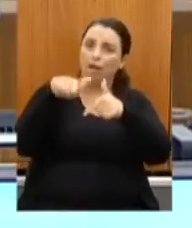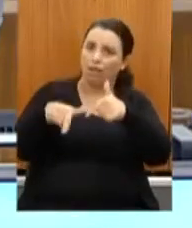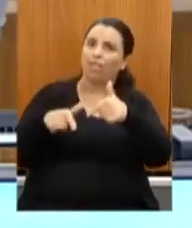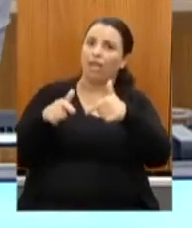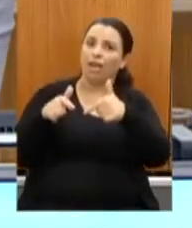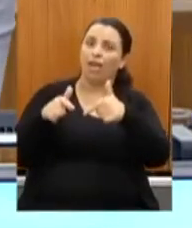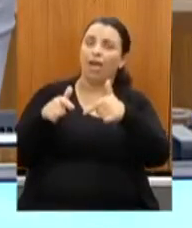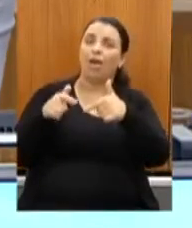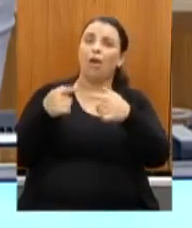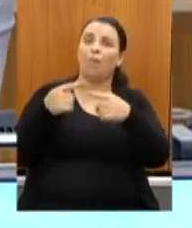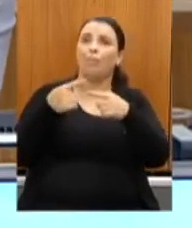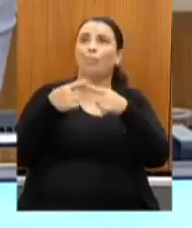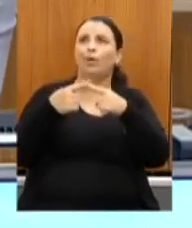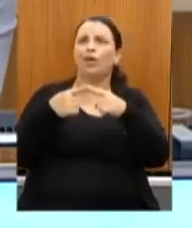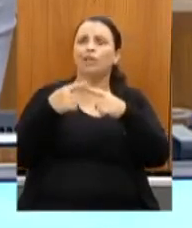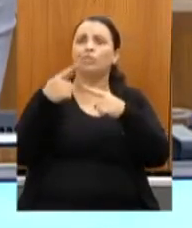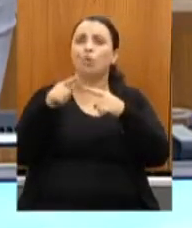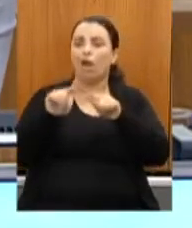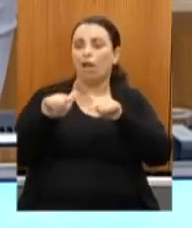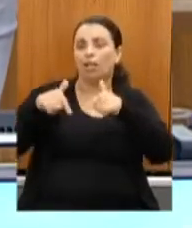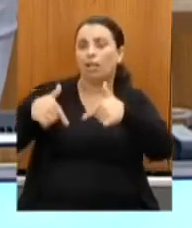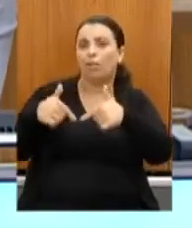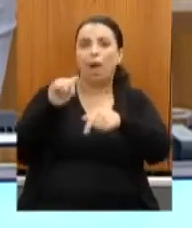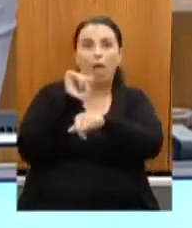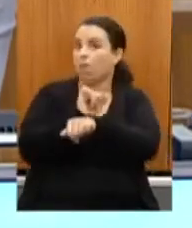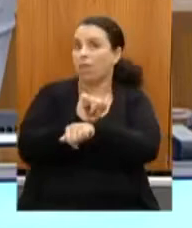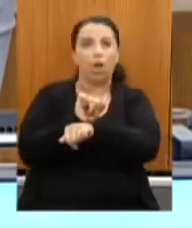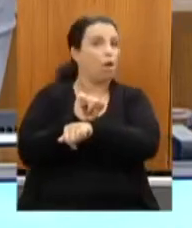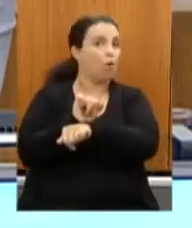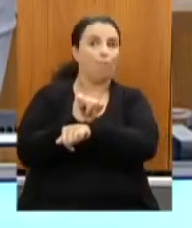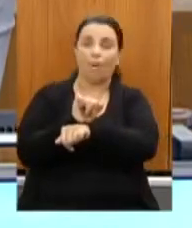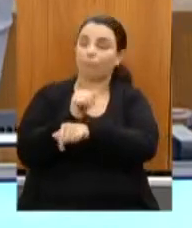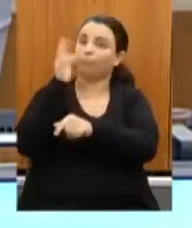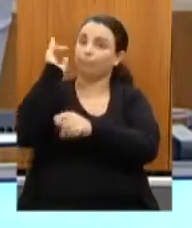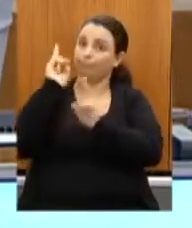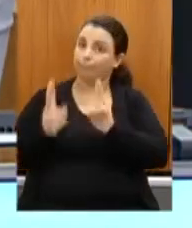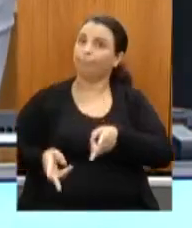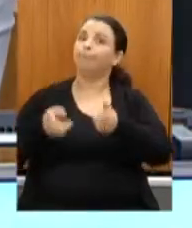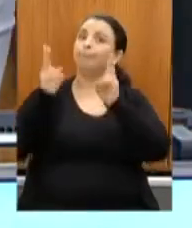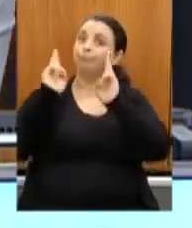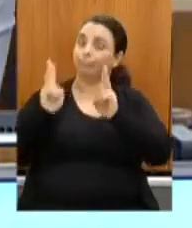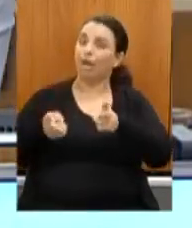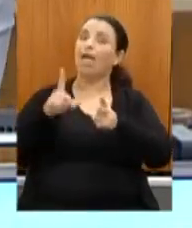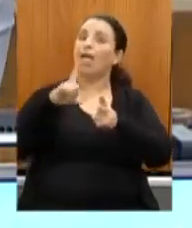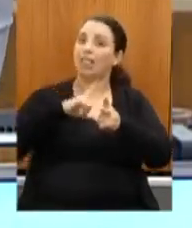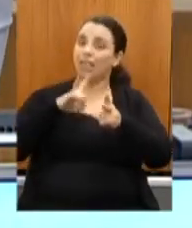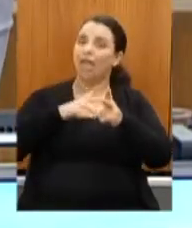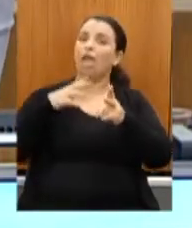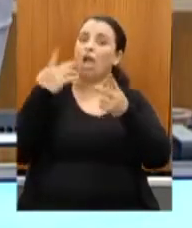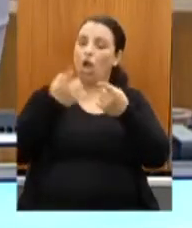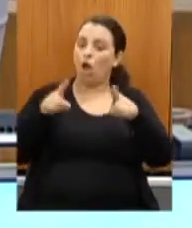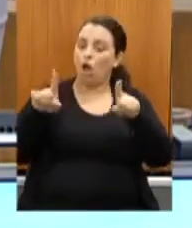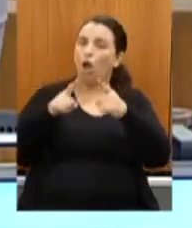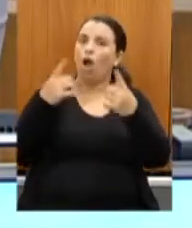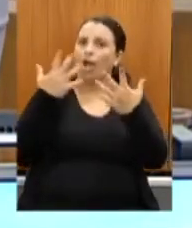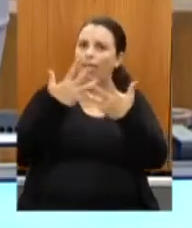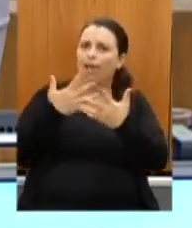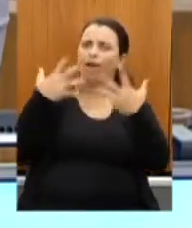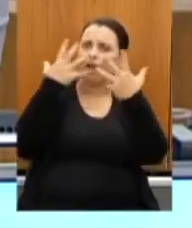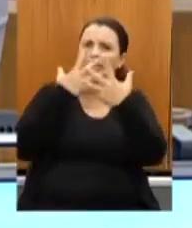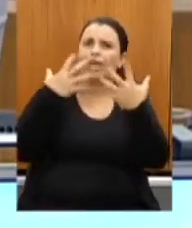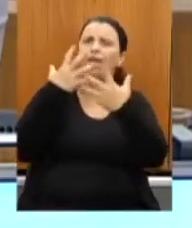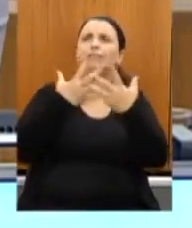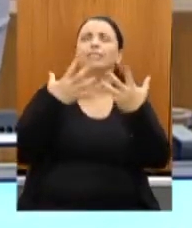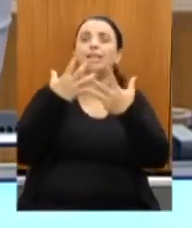somente não parou as suas ações, ela tem os corpos estáveis, que é a Orquestra Sinfônica, corpos estáveis, são aqueles que são